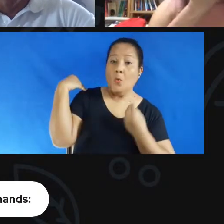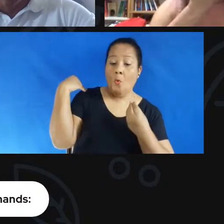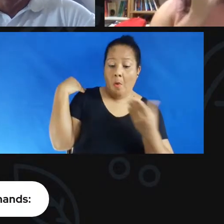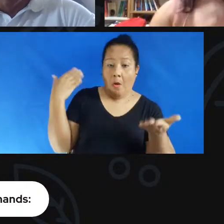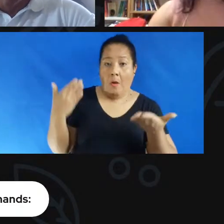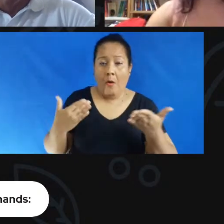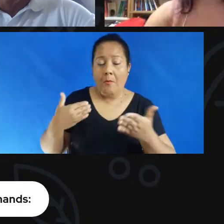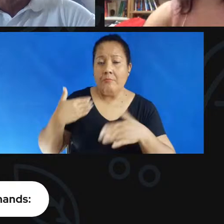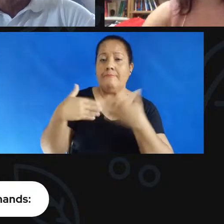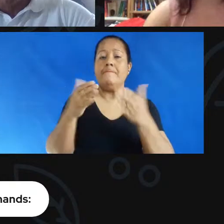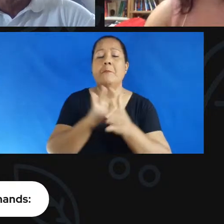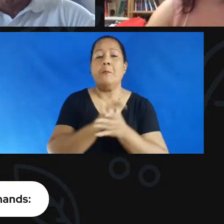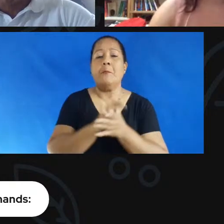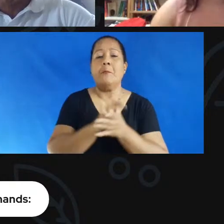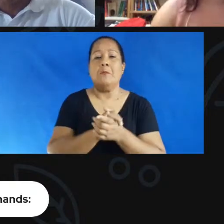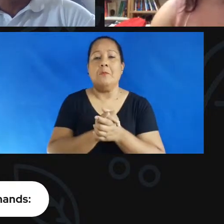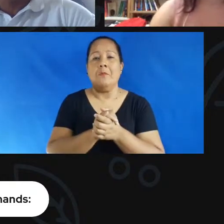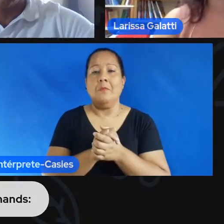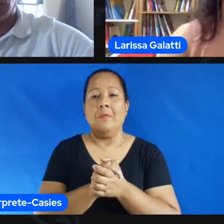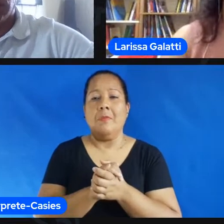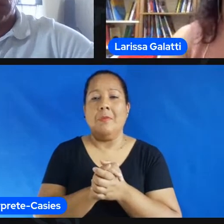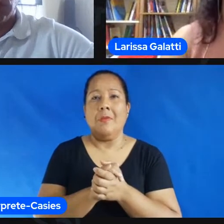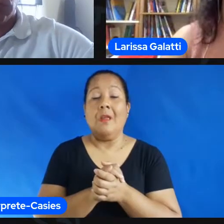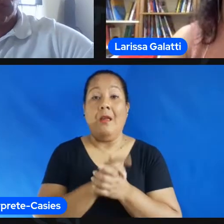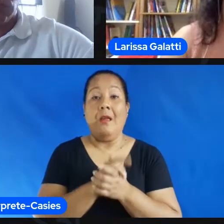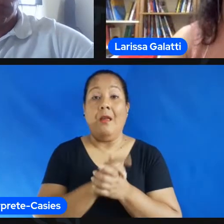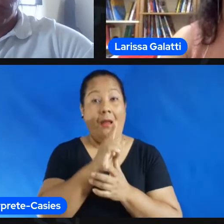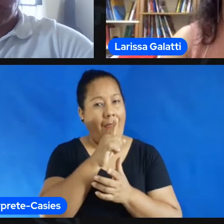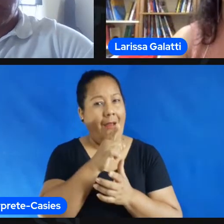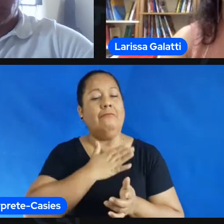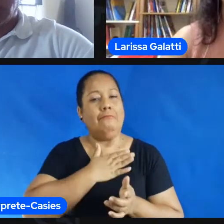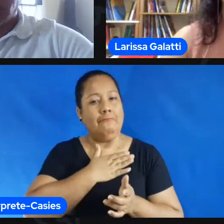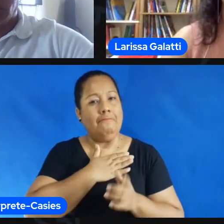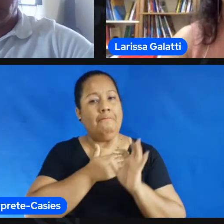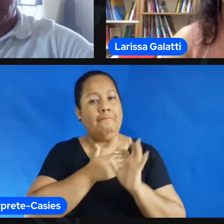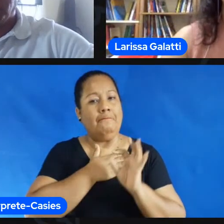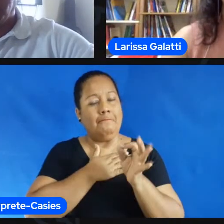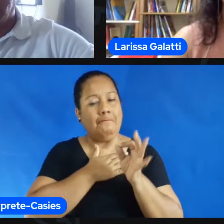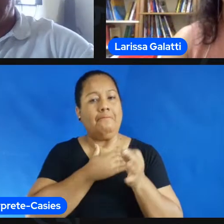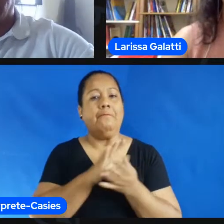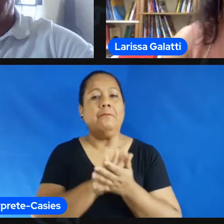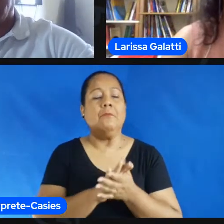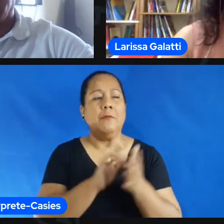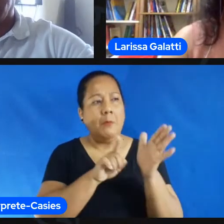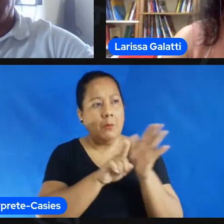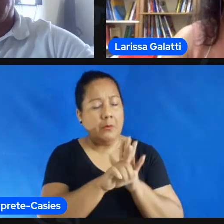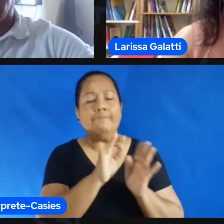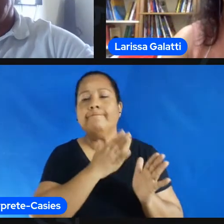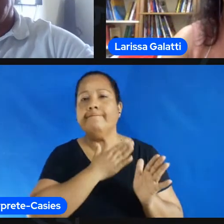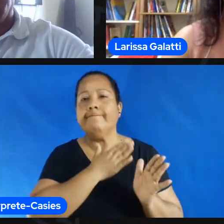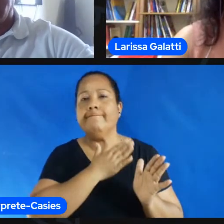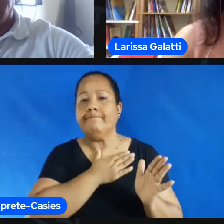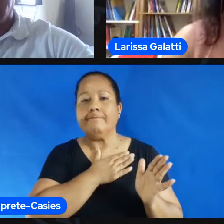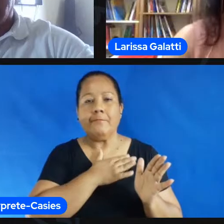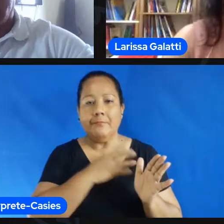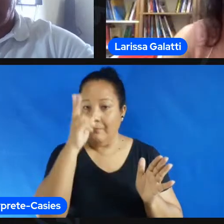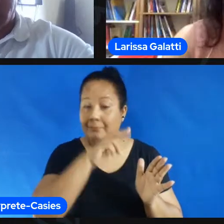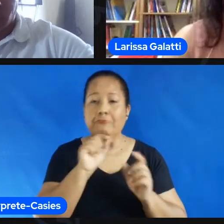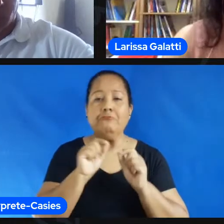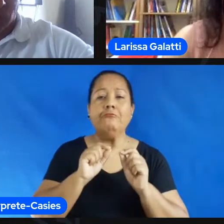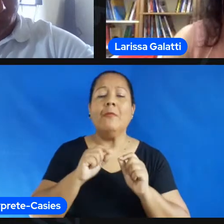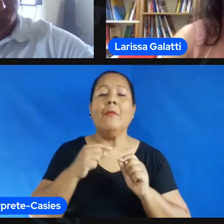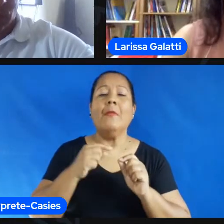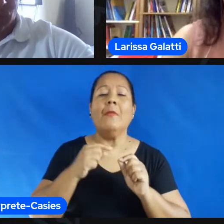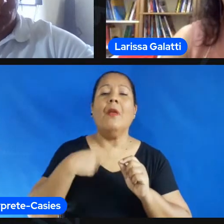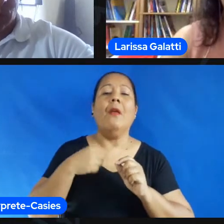legal excelente pergunta é acho que minha resposta vai ser um pouco enviesada pelas modalidades que eu acompanho